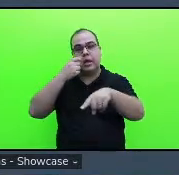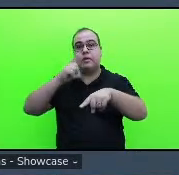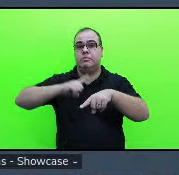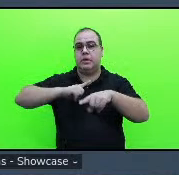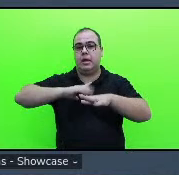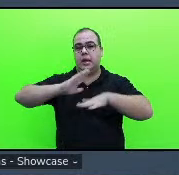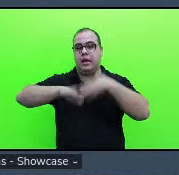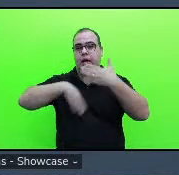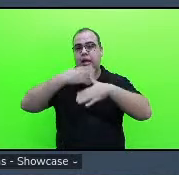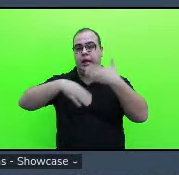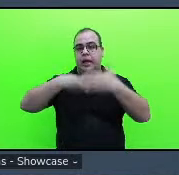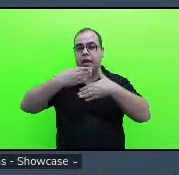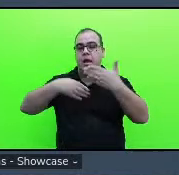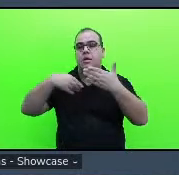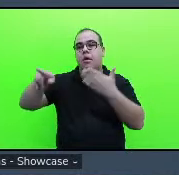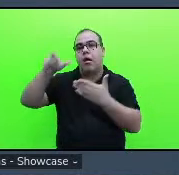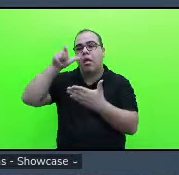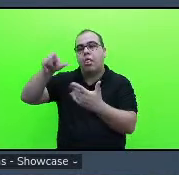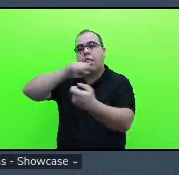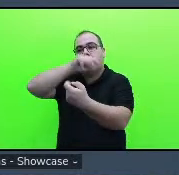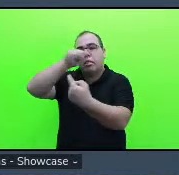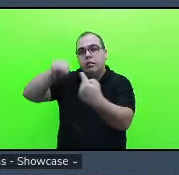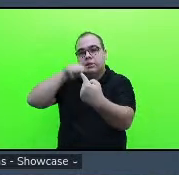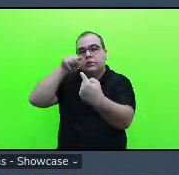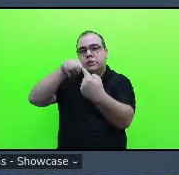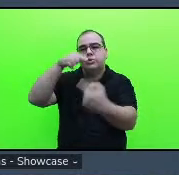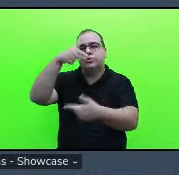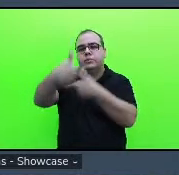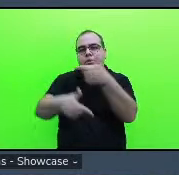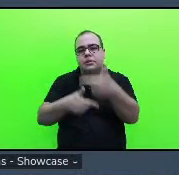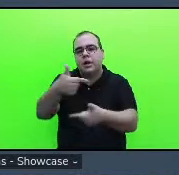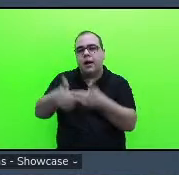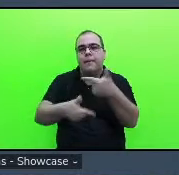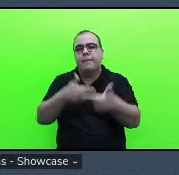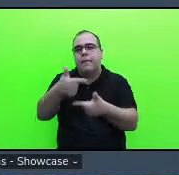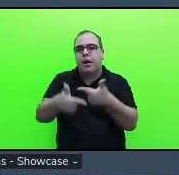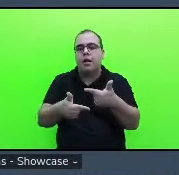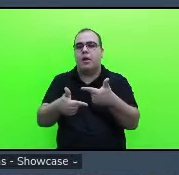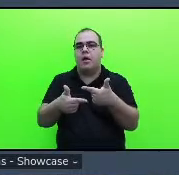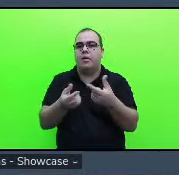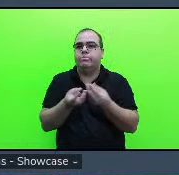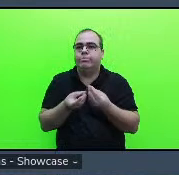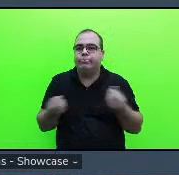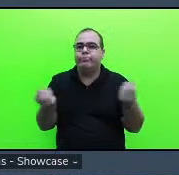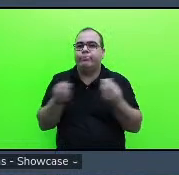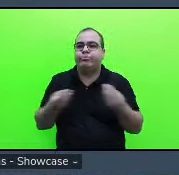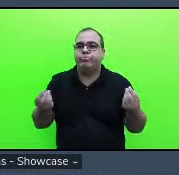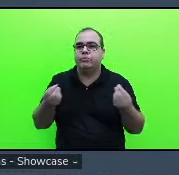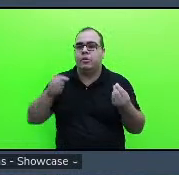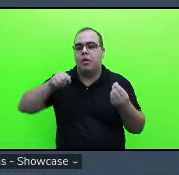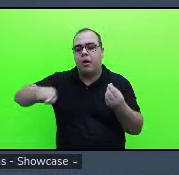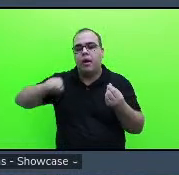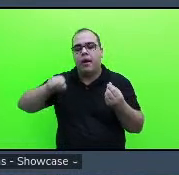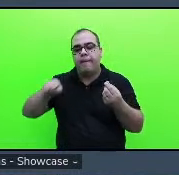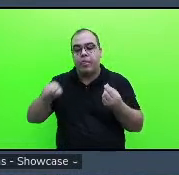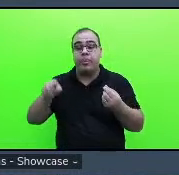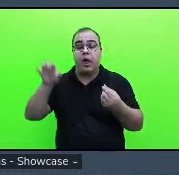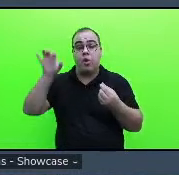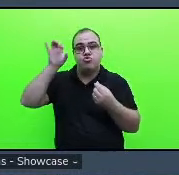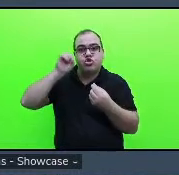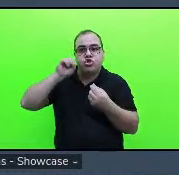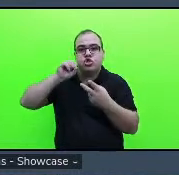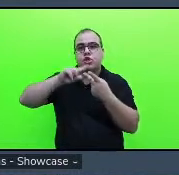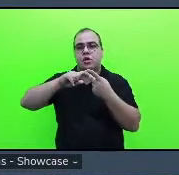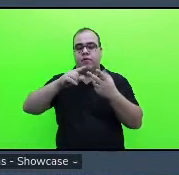intencionalidade de trabalhar ritmo o a parte auditiva corporal verbal